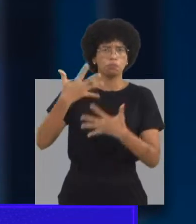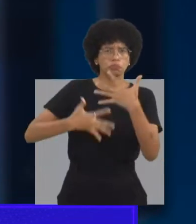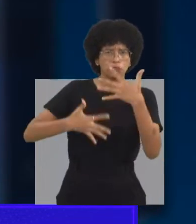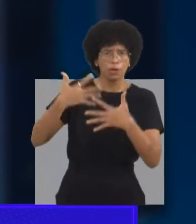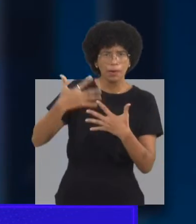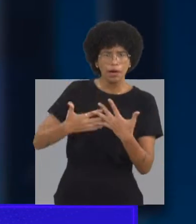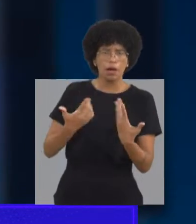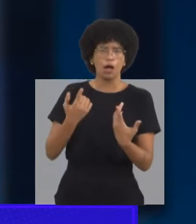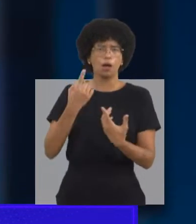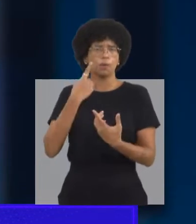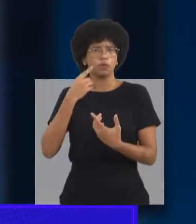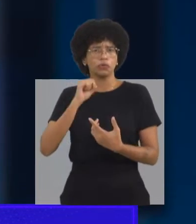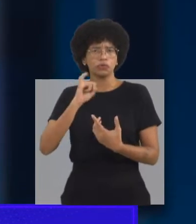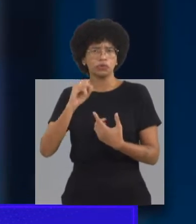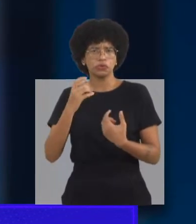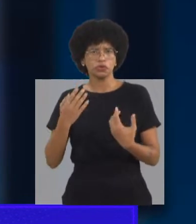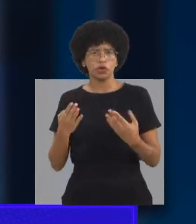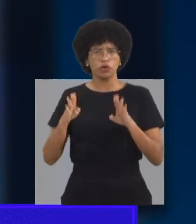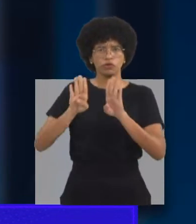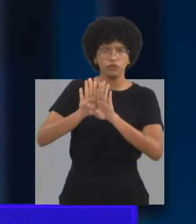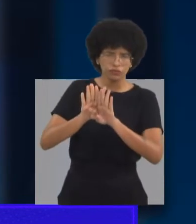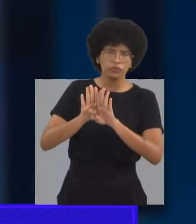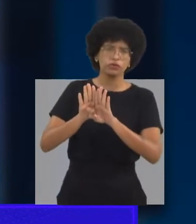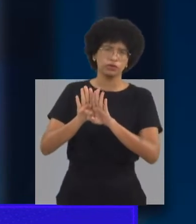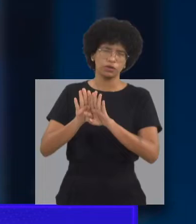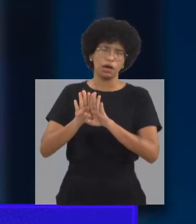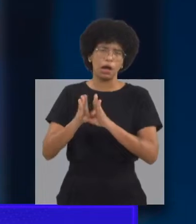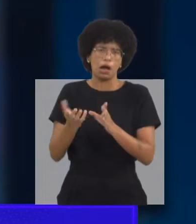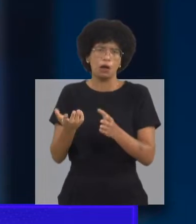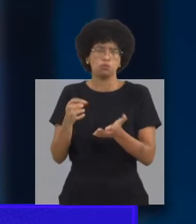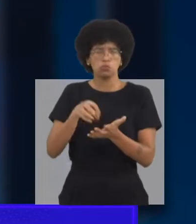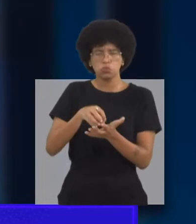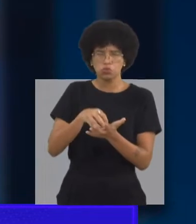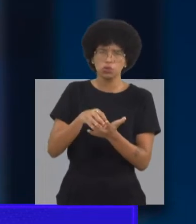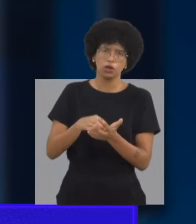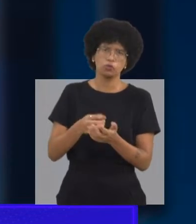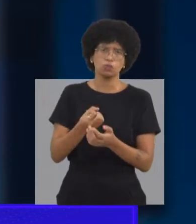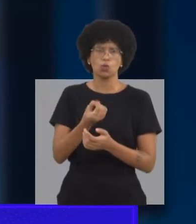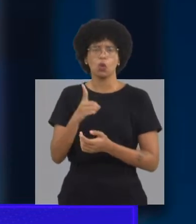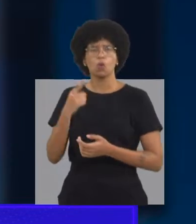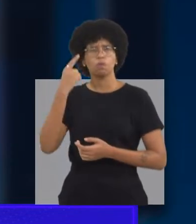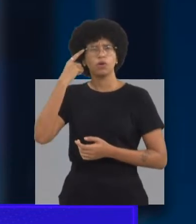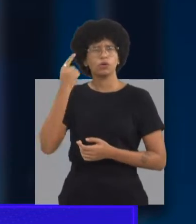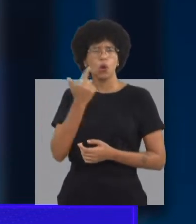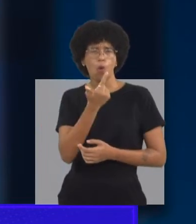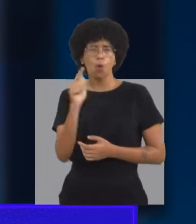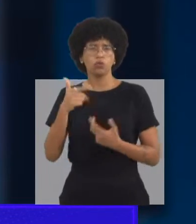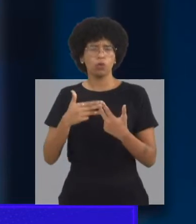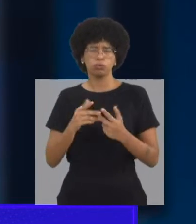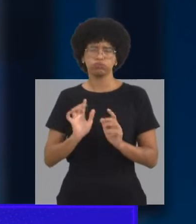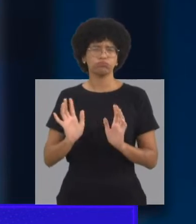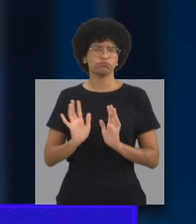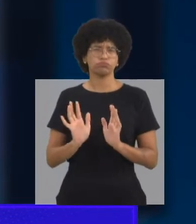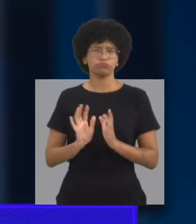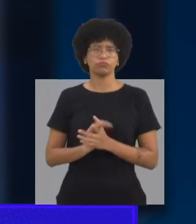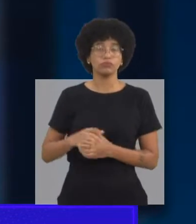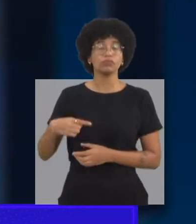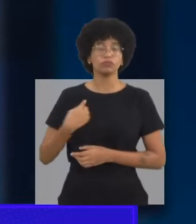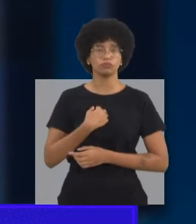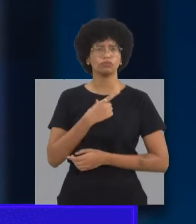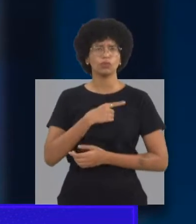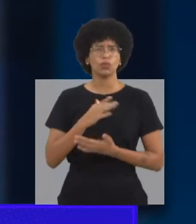de fechamento, vamos fechar o centro, vamos partir para uma outra. Não.